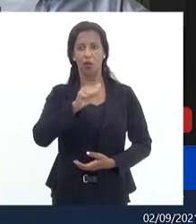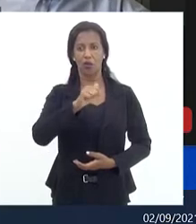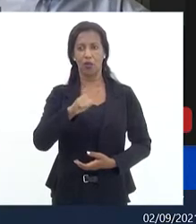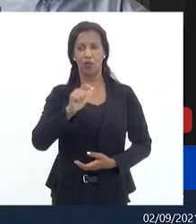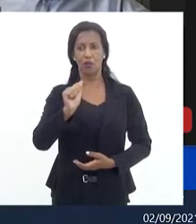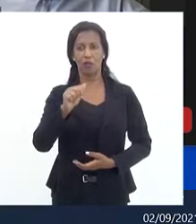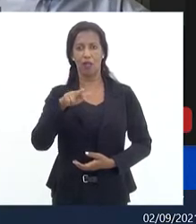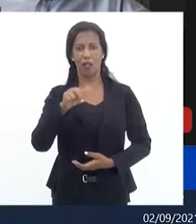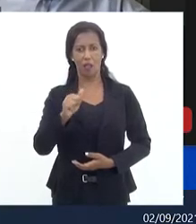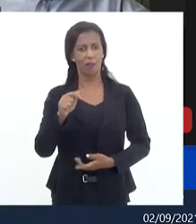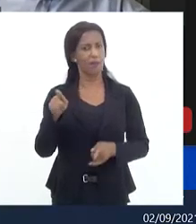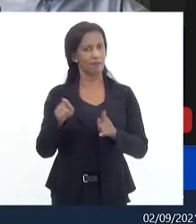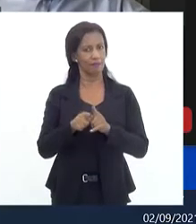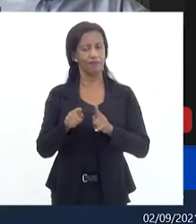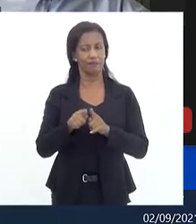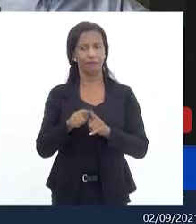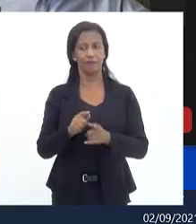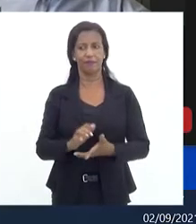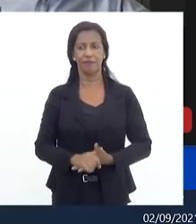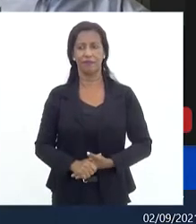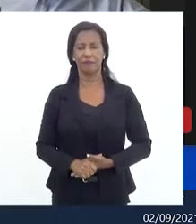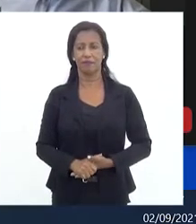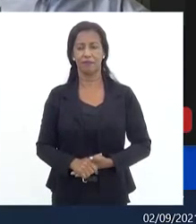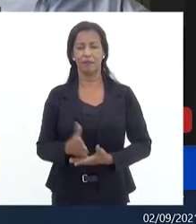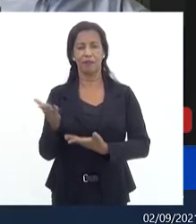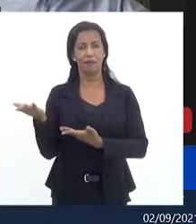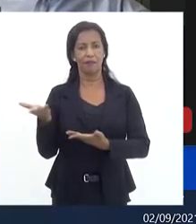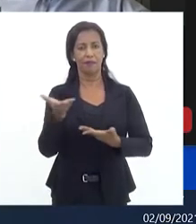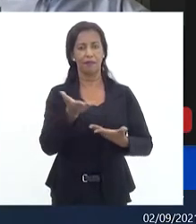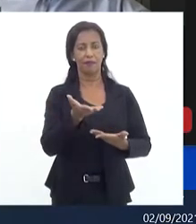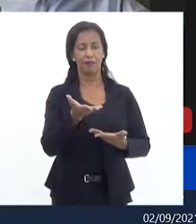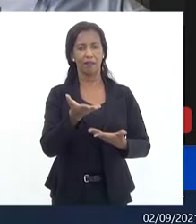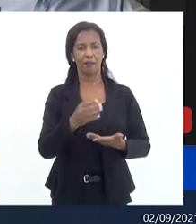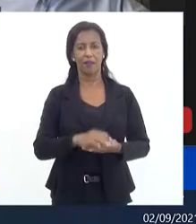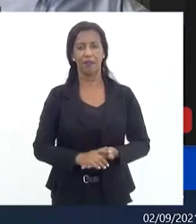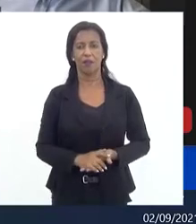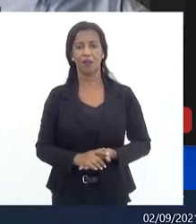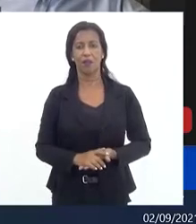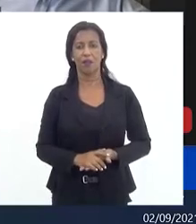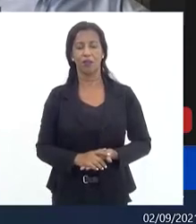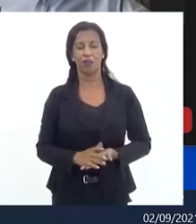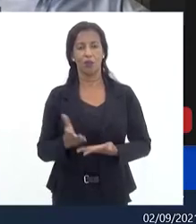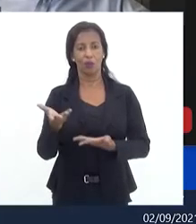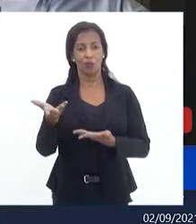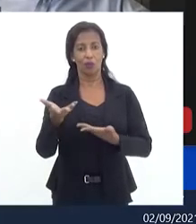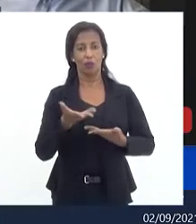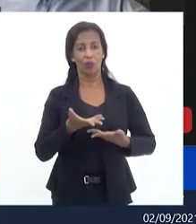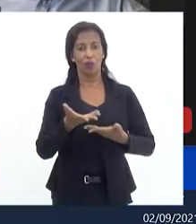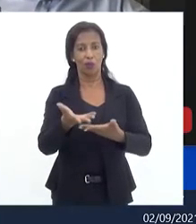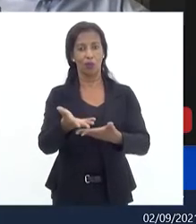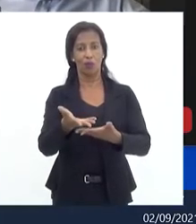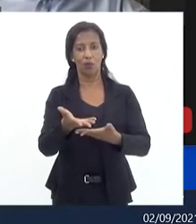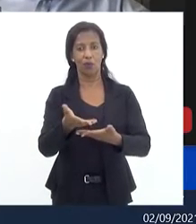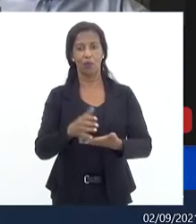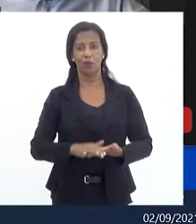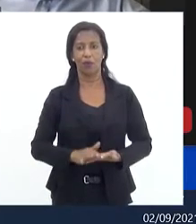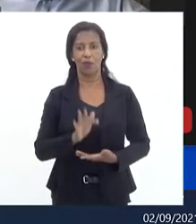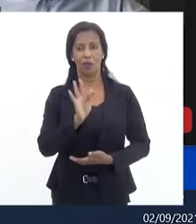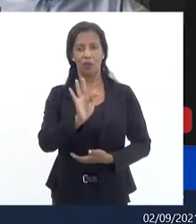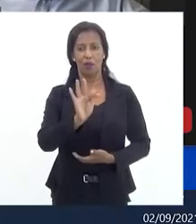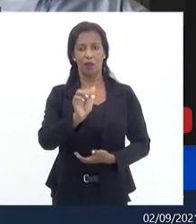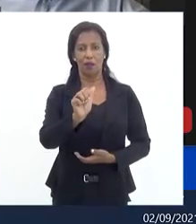registrada então vou passar para o próximo convidado que é o doutor Fábio Amado